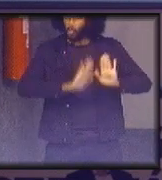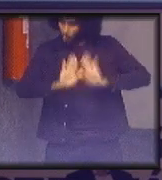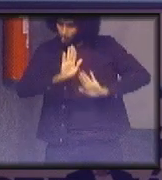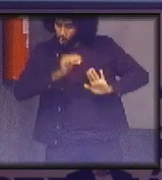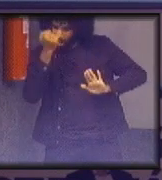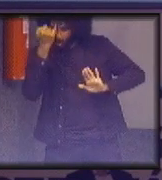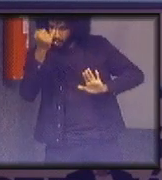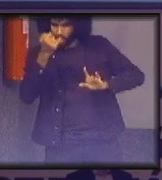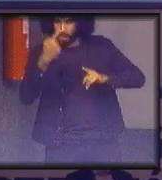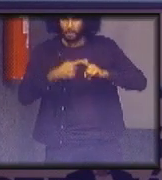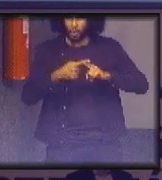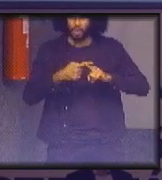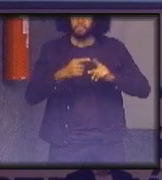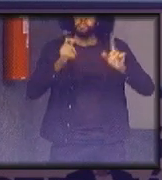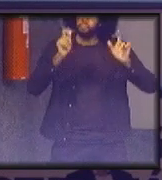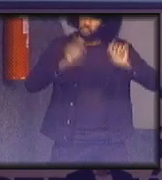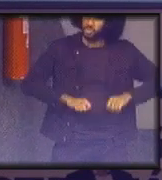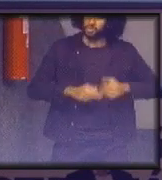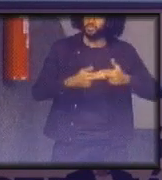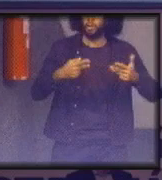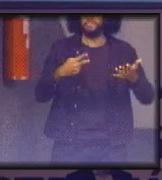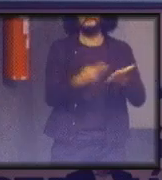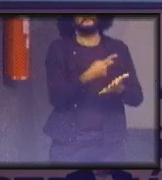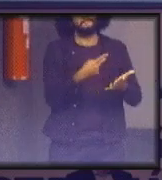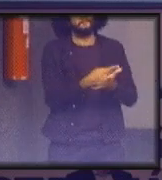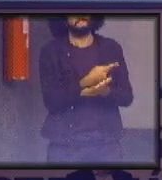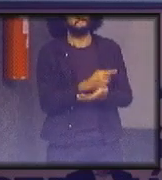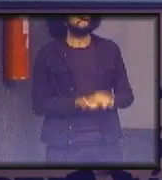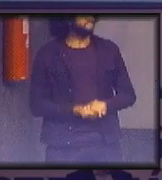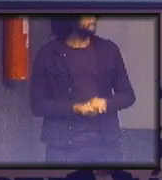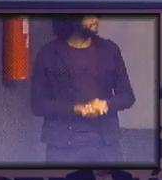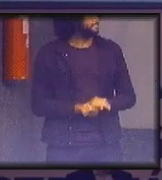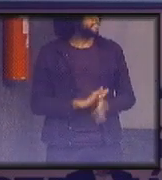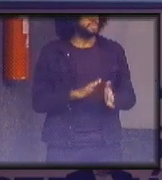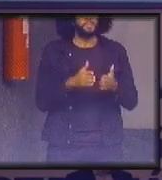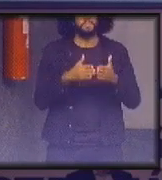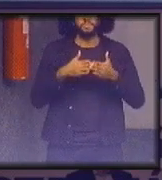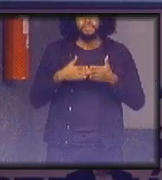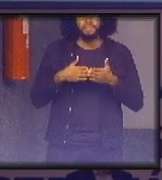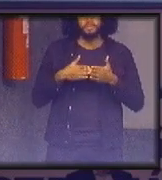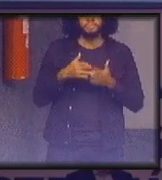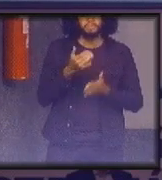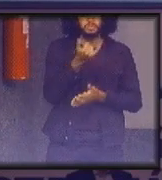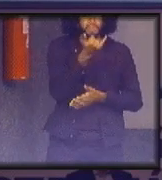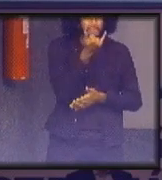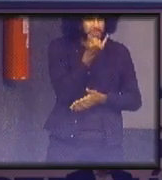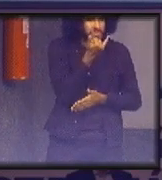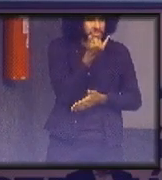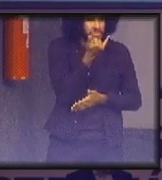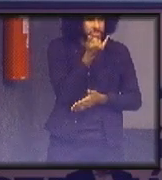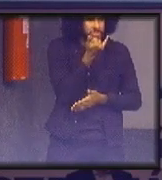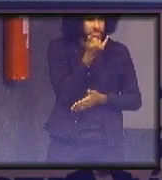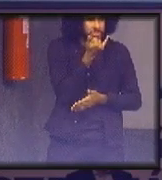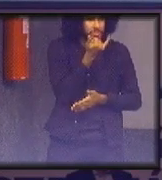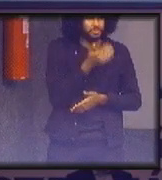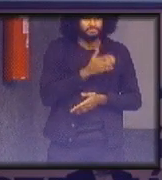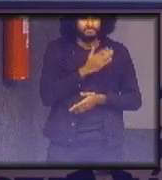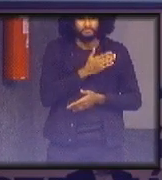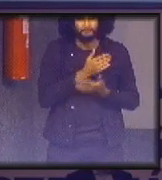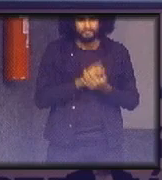dar coisa errada olha eu vou pedir desculpa assim do fundo do coração para vocês